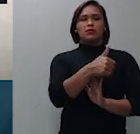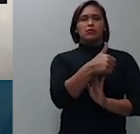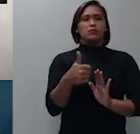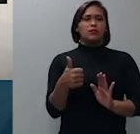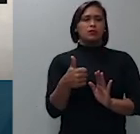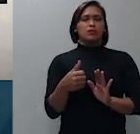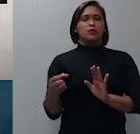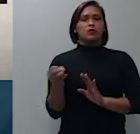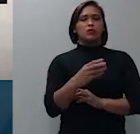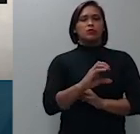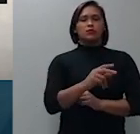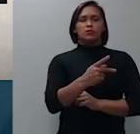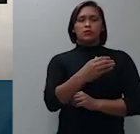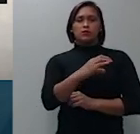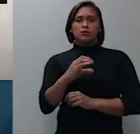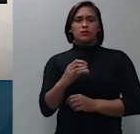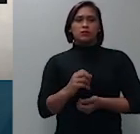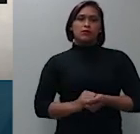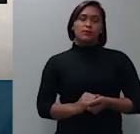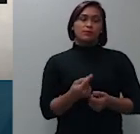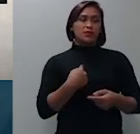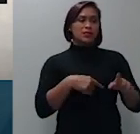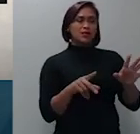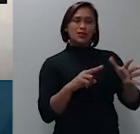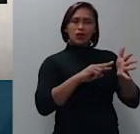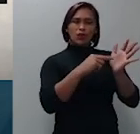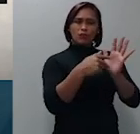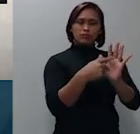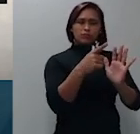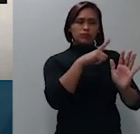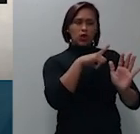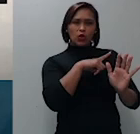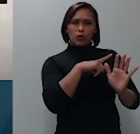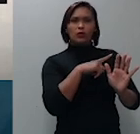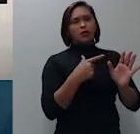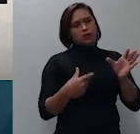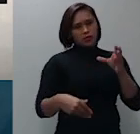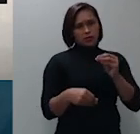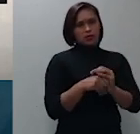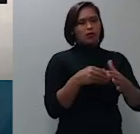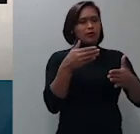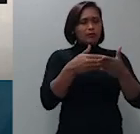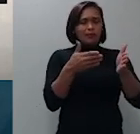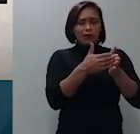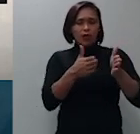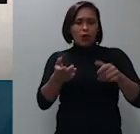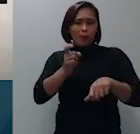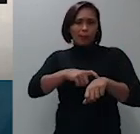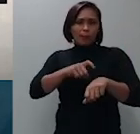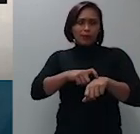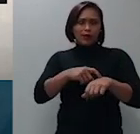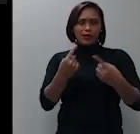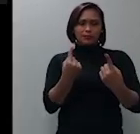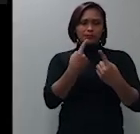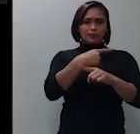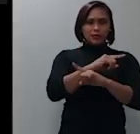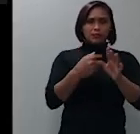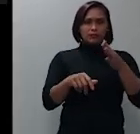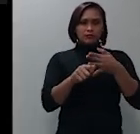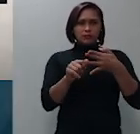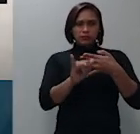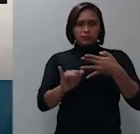se configura ou não causa interruptiva do prazo para interposição do agravo de instrumento